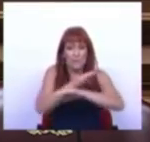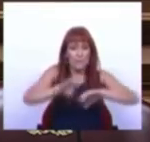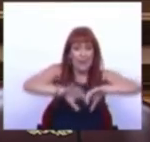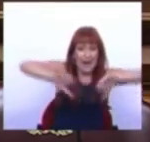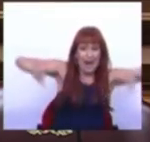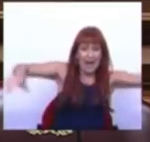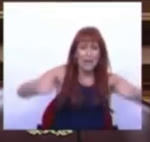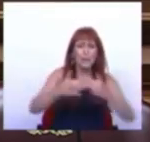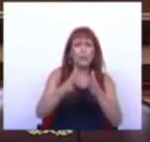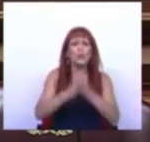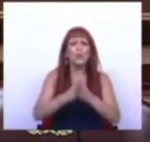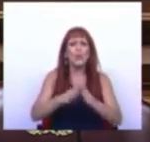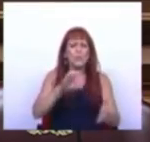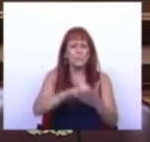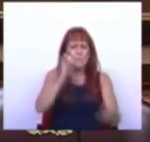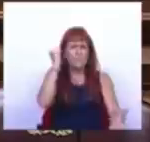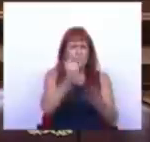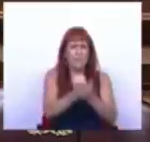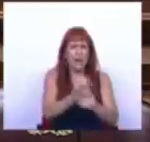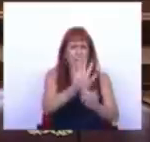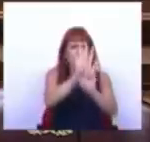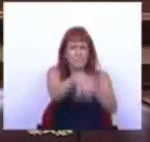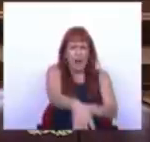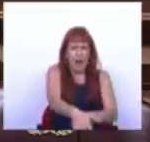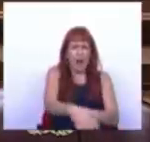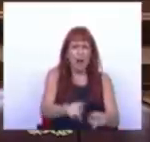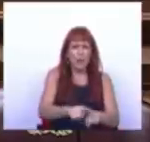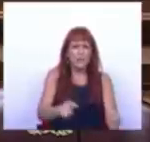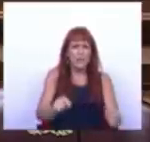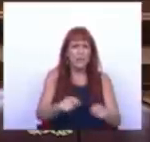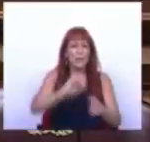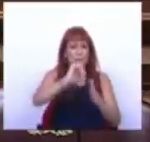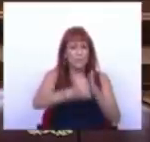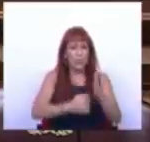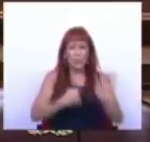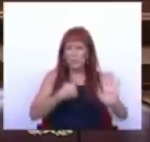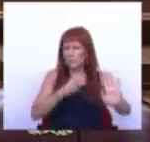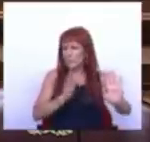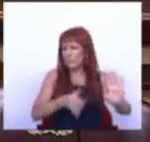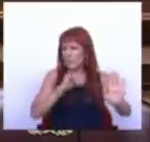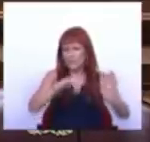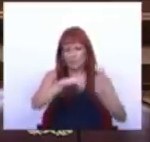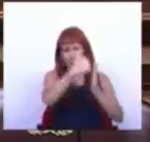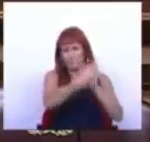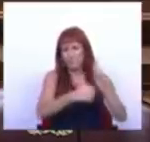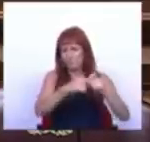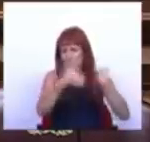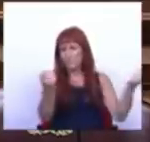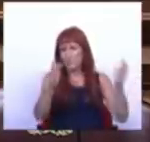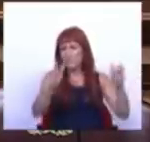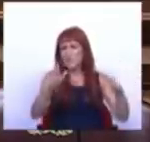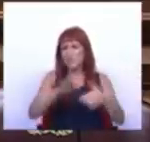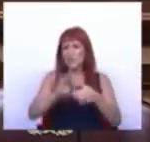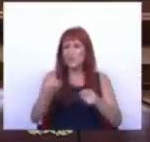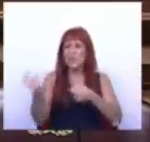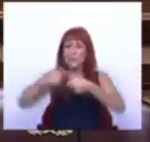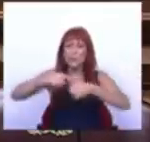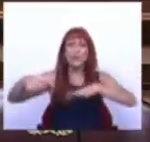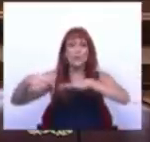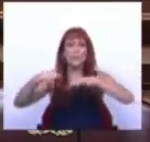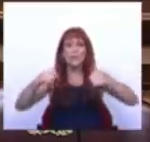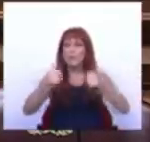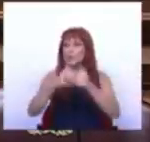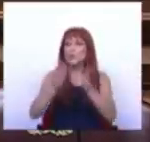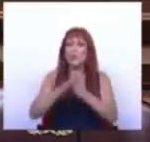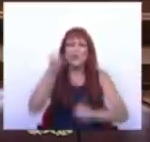E tudo isto no meio de uma estigmatização, uma discriminação, cuja constitucionalidade nem vou para aqui chamar, mas deve haver alguma, relativamente aos adeptos de futebol, parecem todos